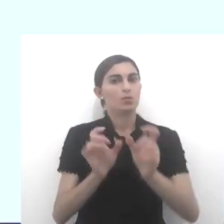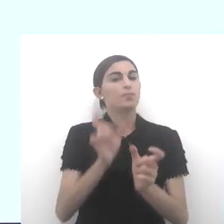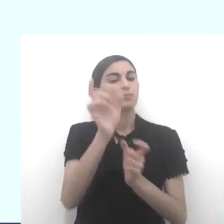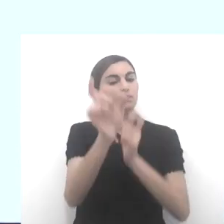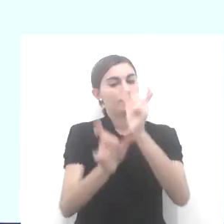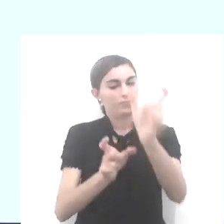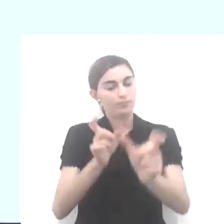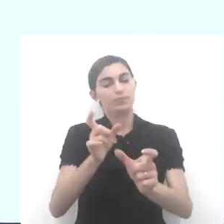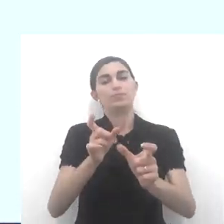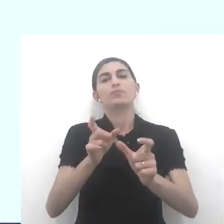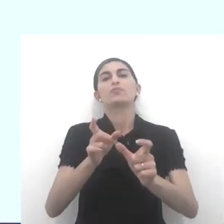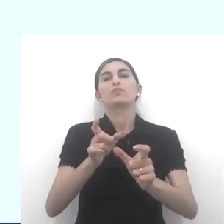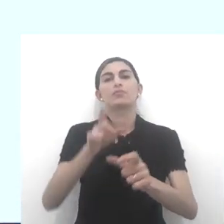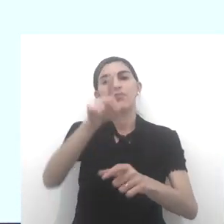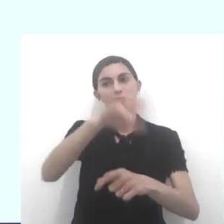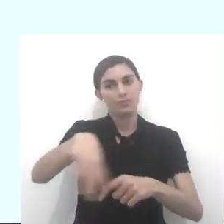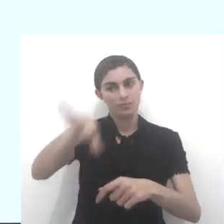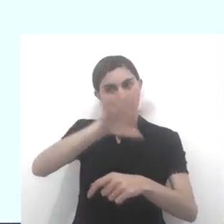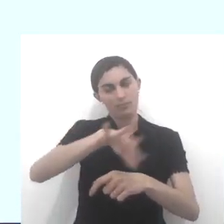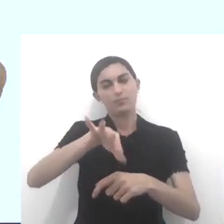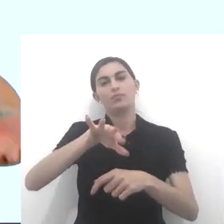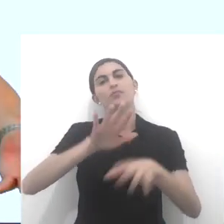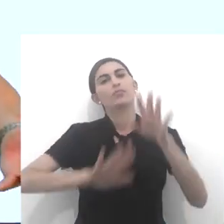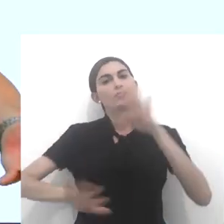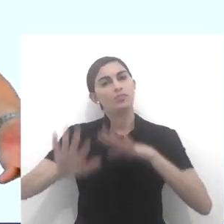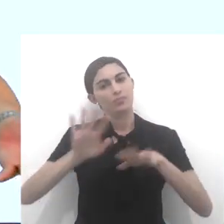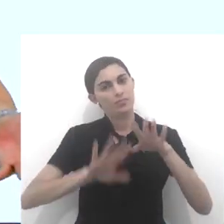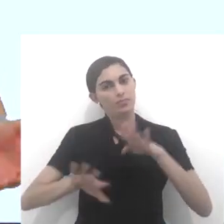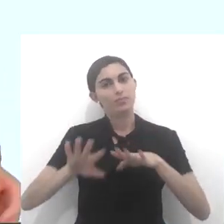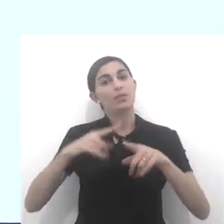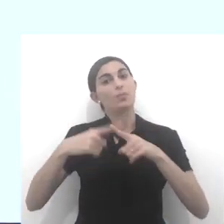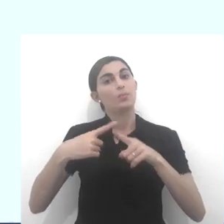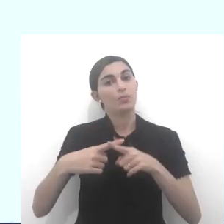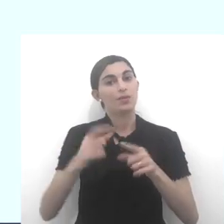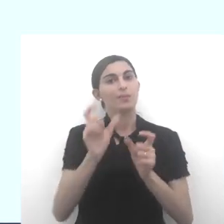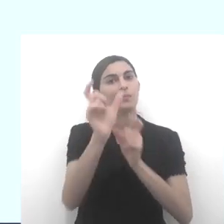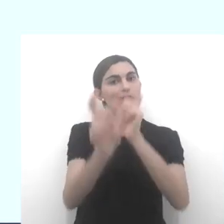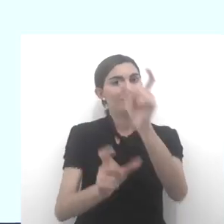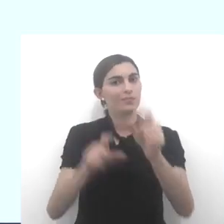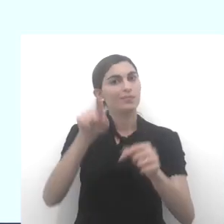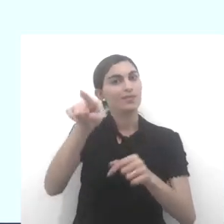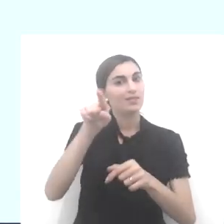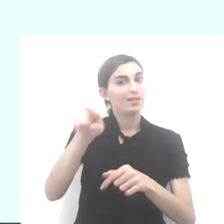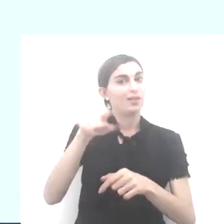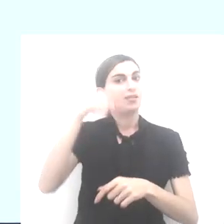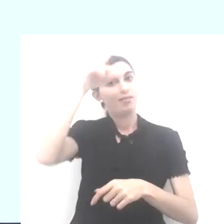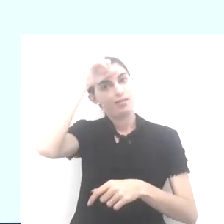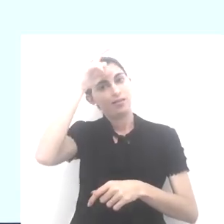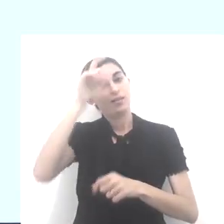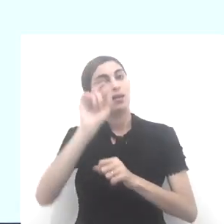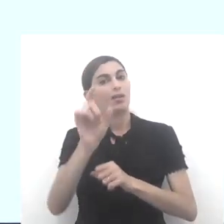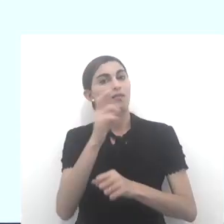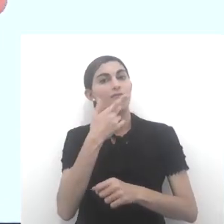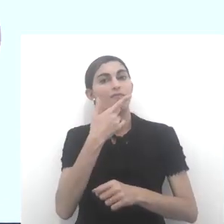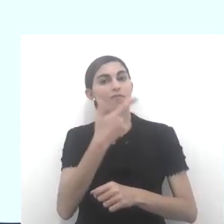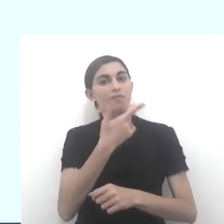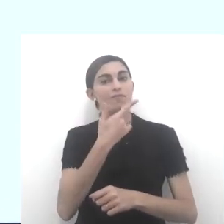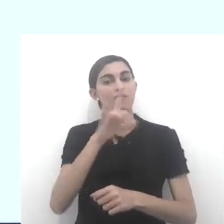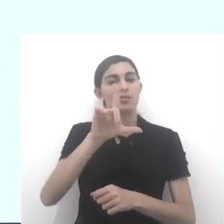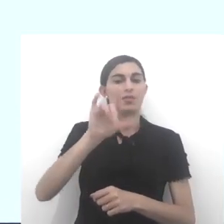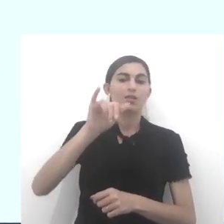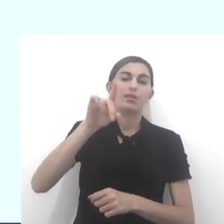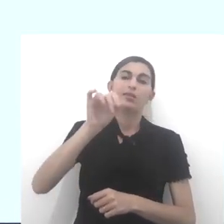palavra, ao seu receptor, ao fiel, certo? Porque a palavra dele, como ele é um líder, a palavra